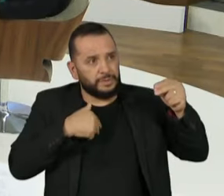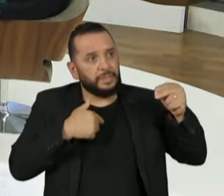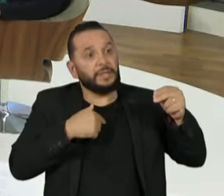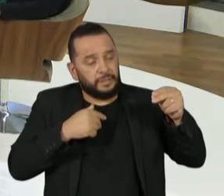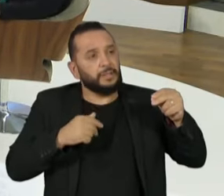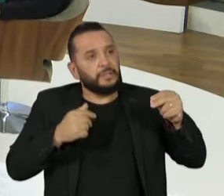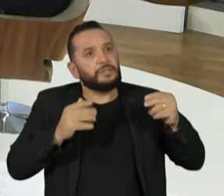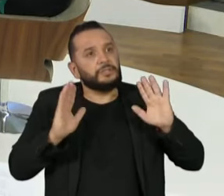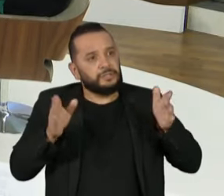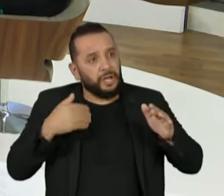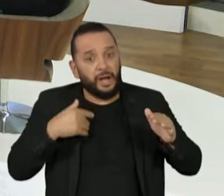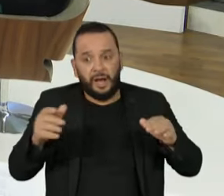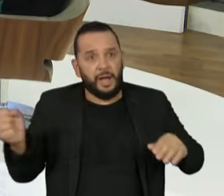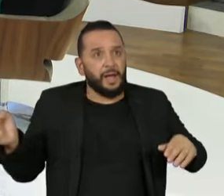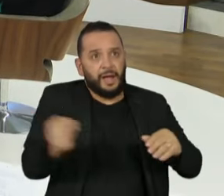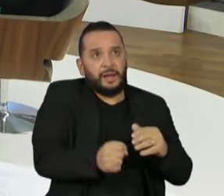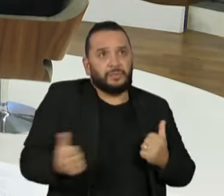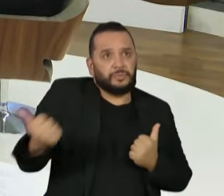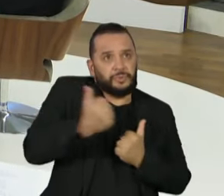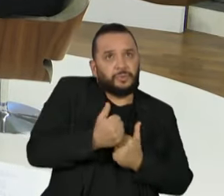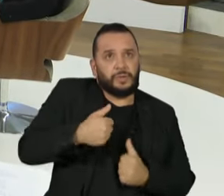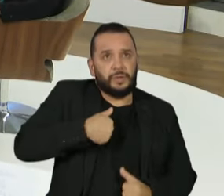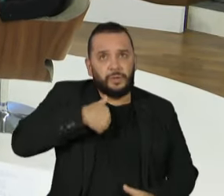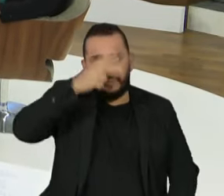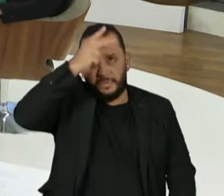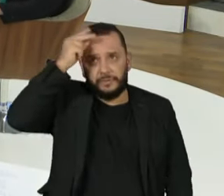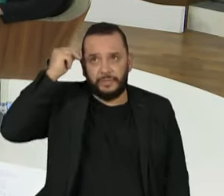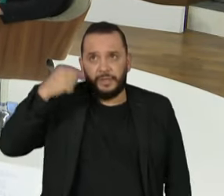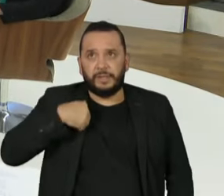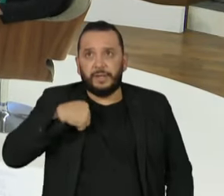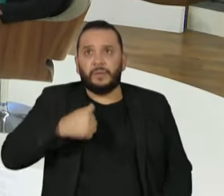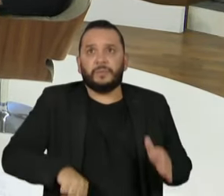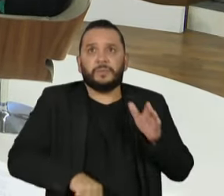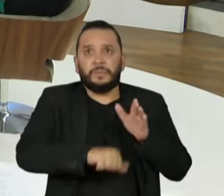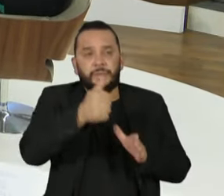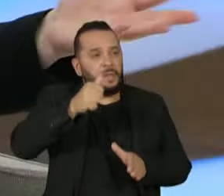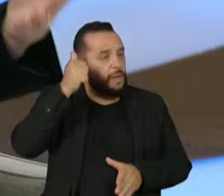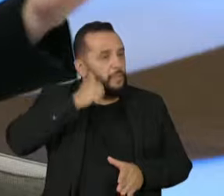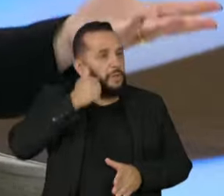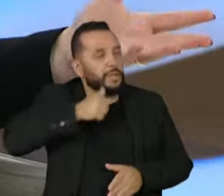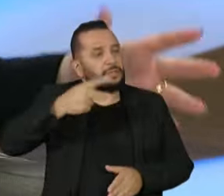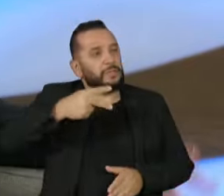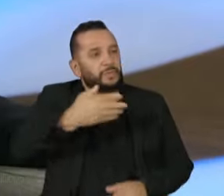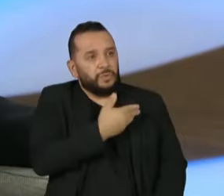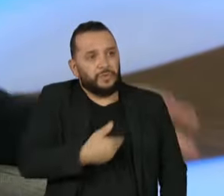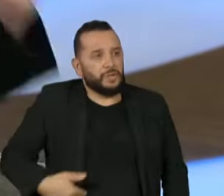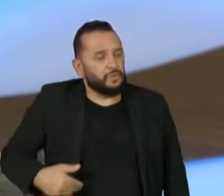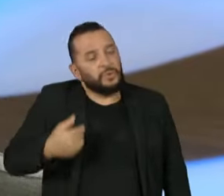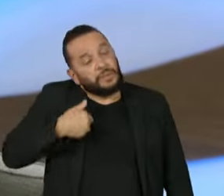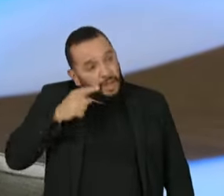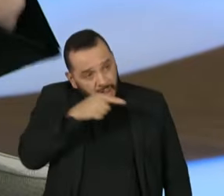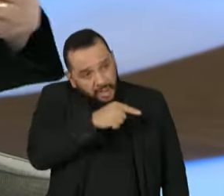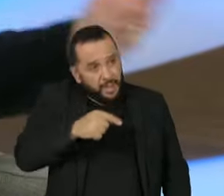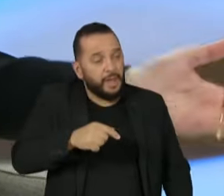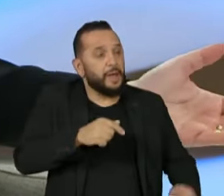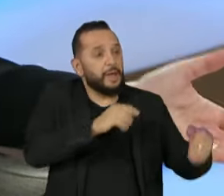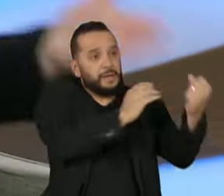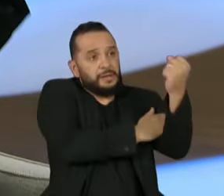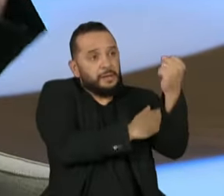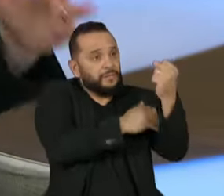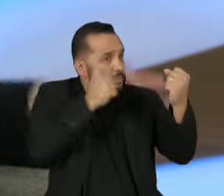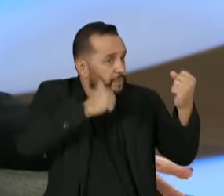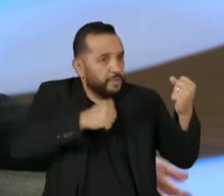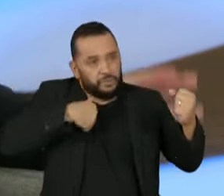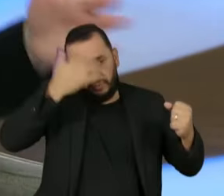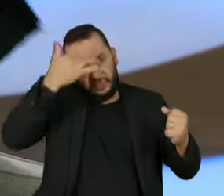reelegeu prefeita. Depois abri espaço para ser a primeira mulher vice-governadora. Isso é feminismo? Não sei dizer. Mas isso é abrir caminhos